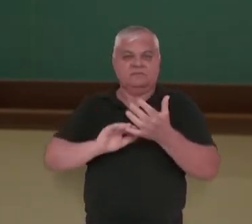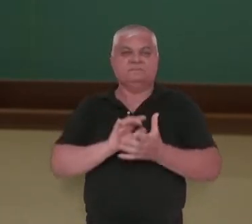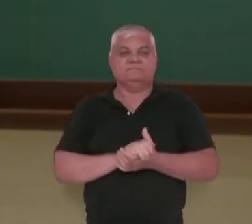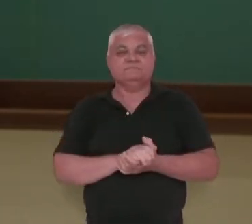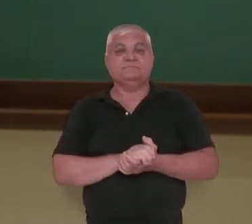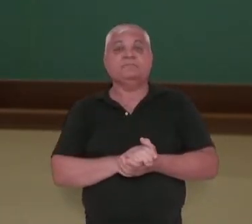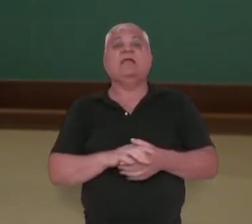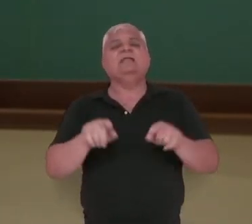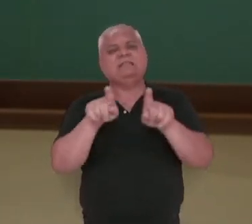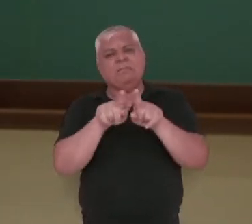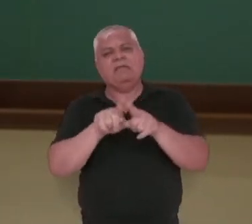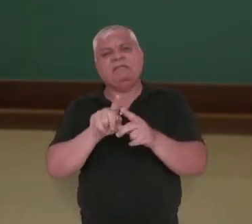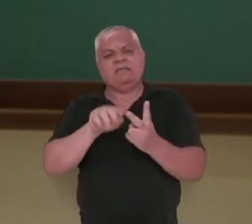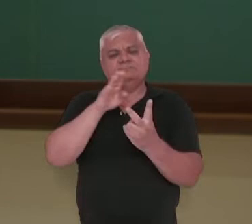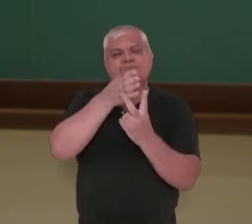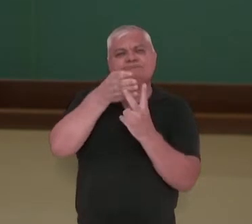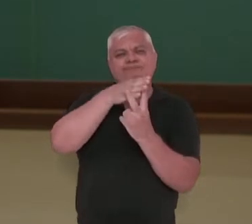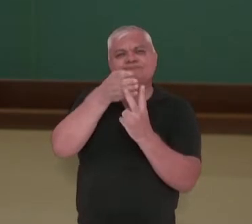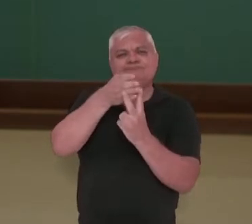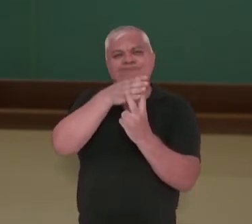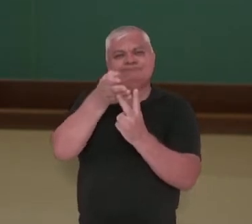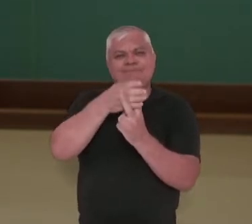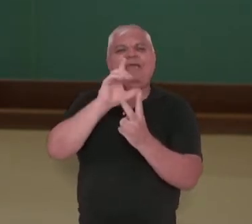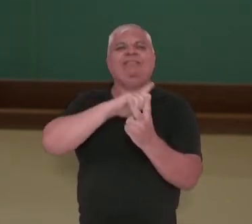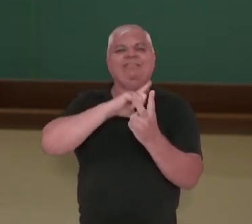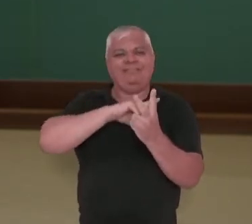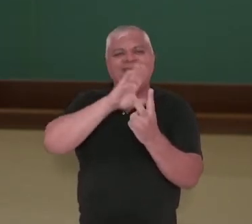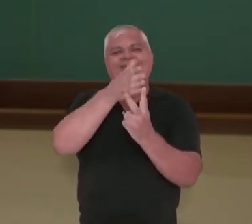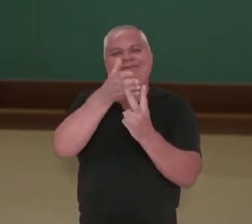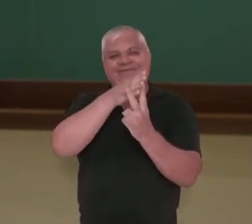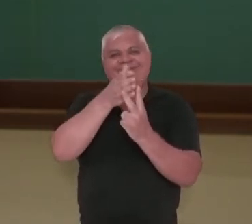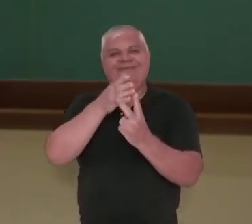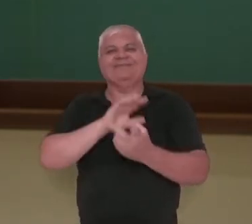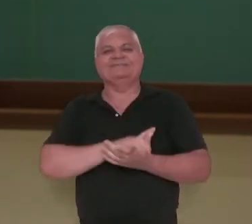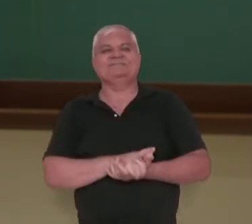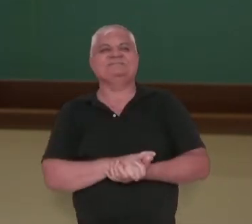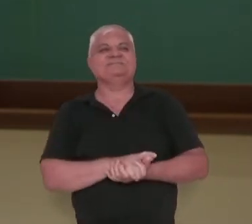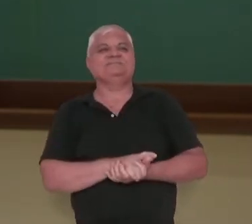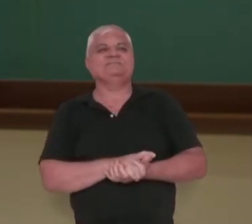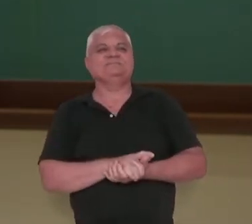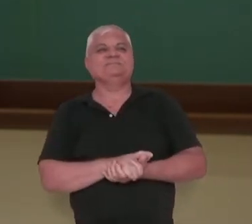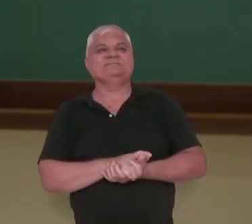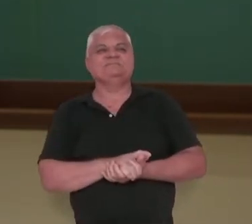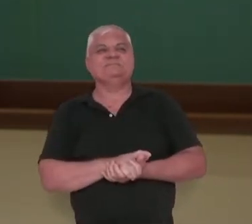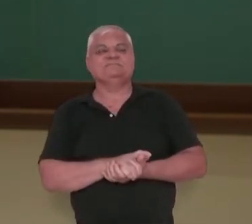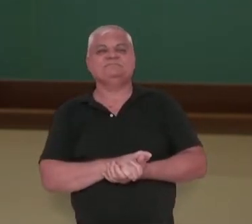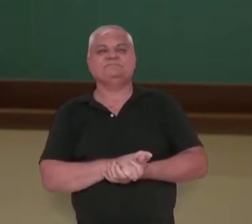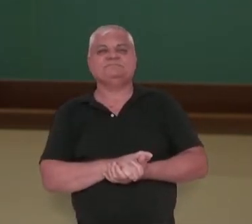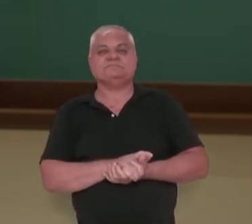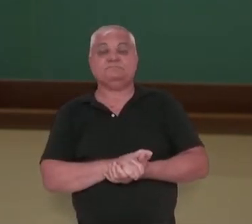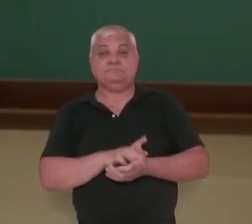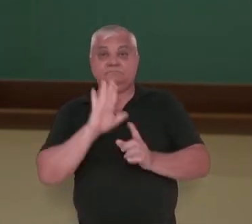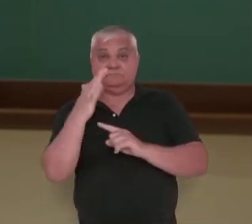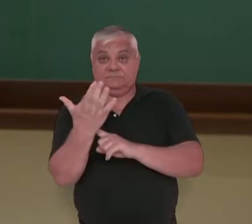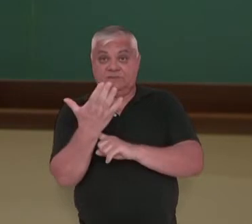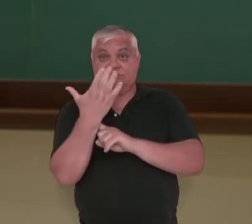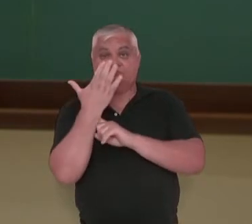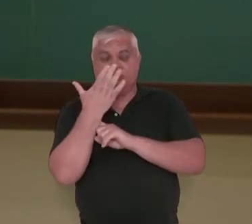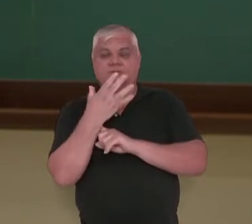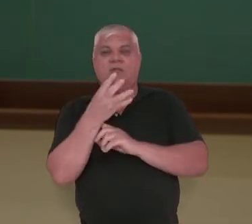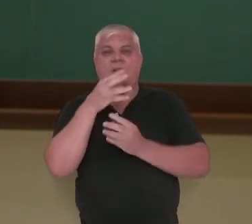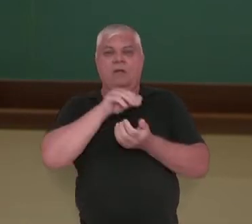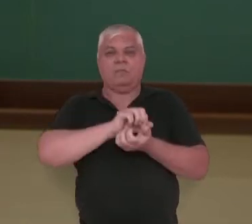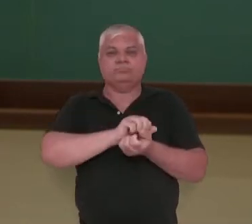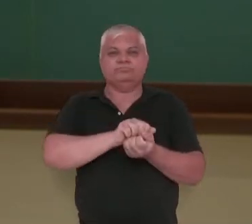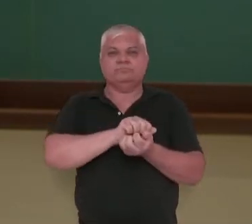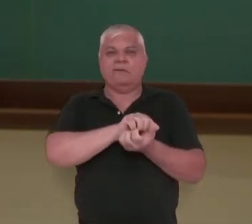facultativas podem ou não fazer o uso do oxigênio, ok? Elas também ajudam na digestão do